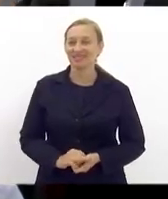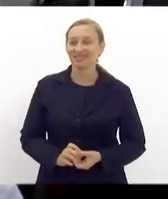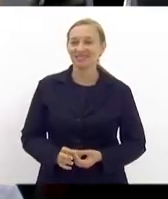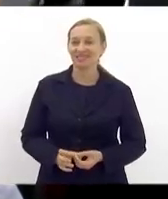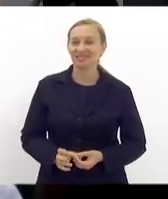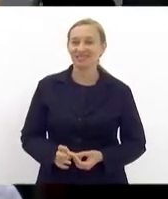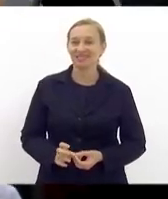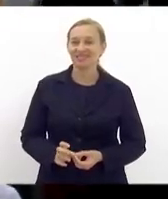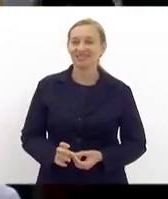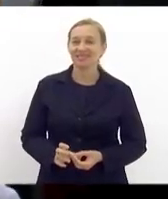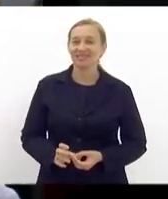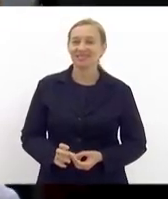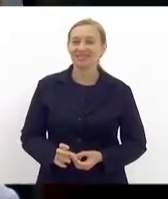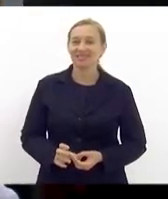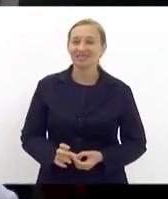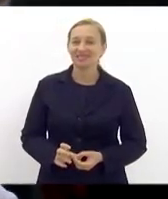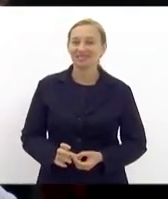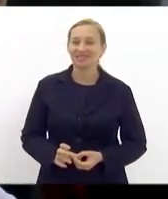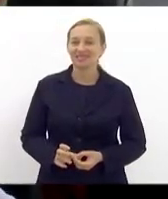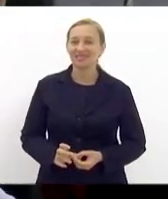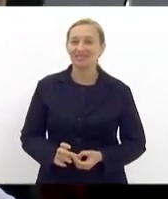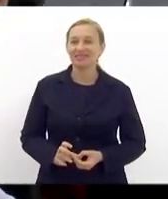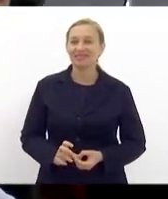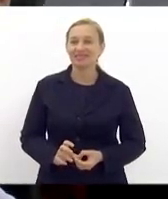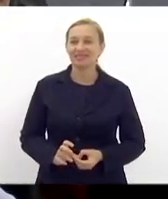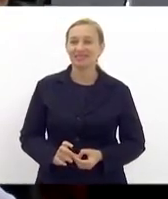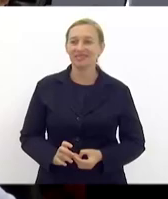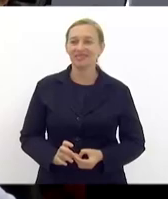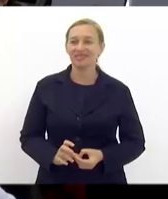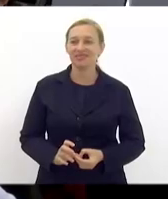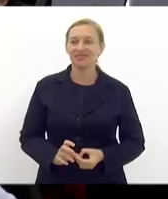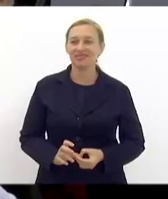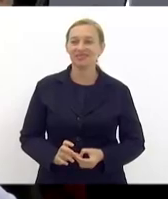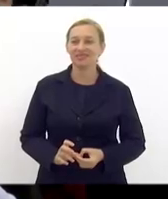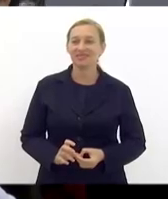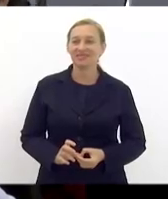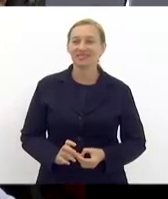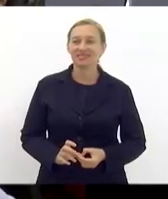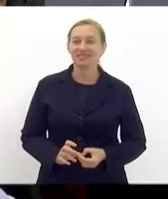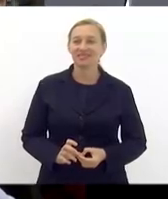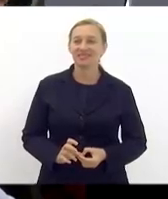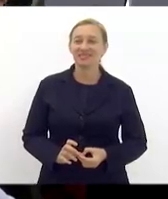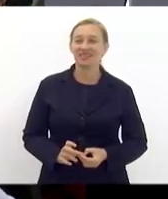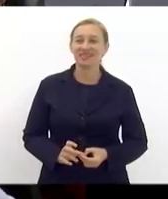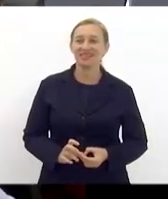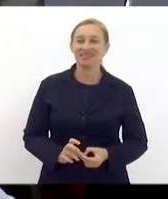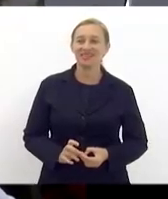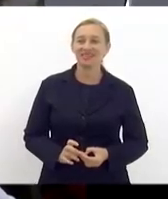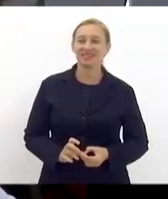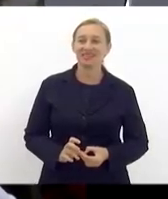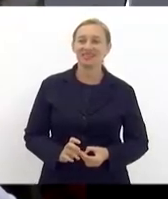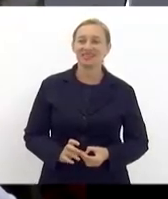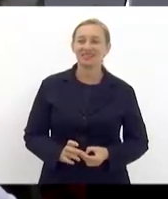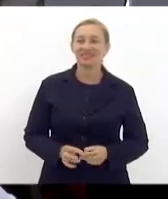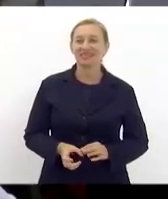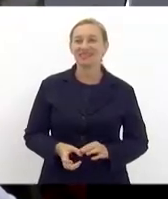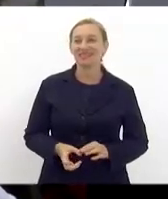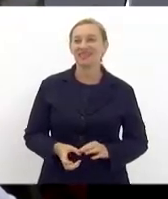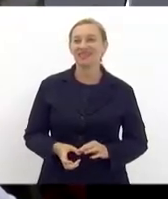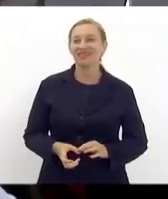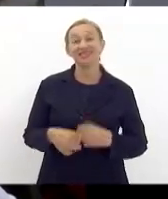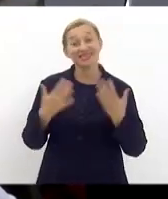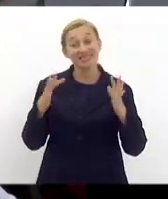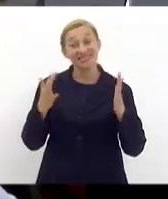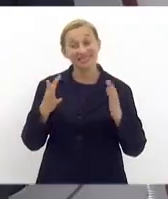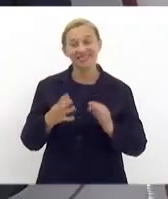Entrega aí. Eu quero doutora Antônia